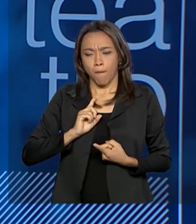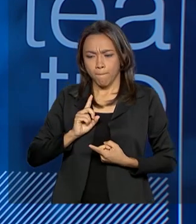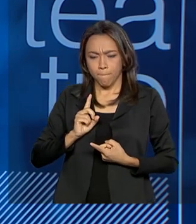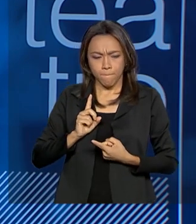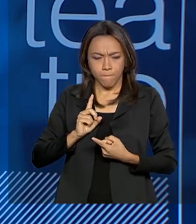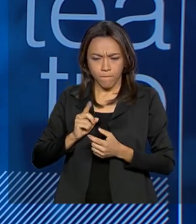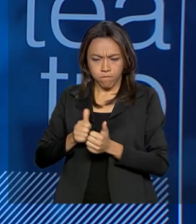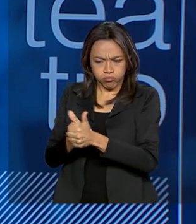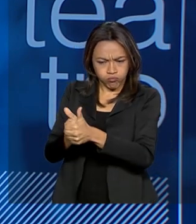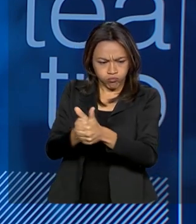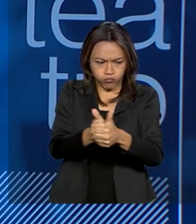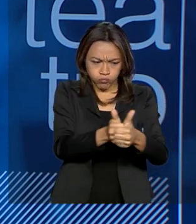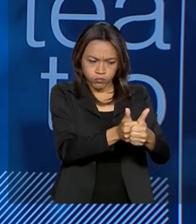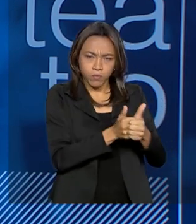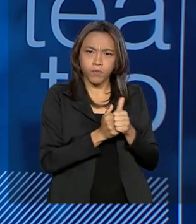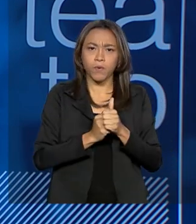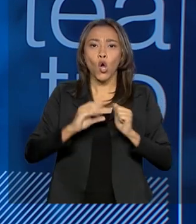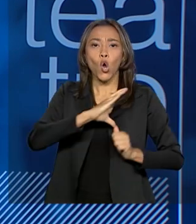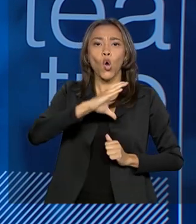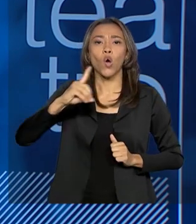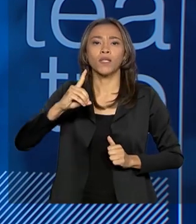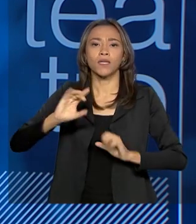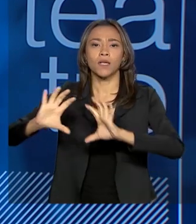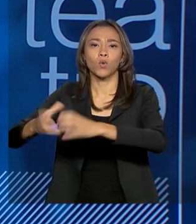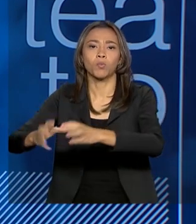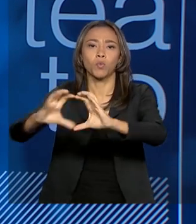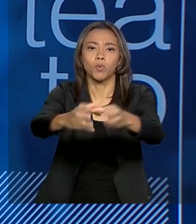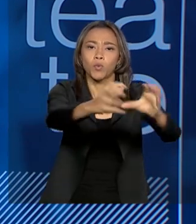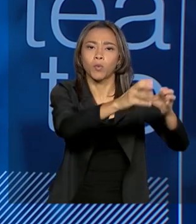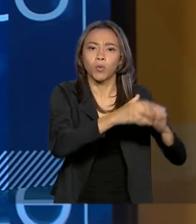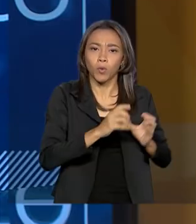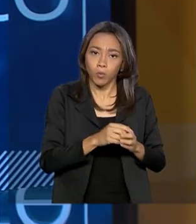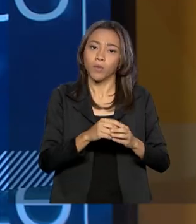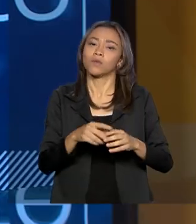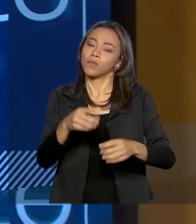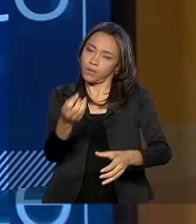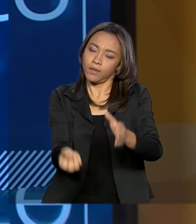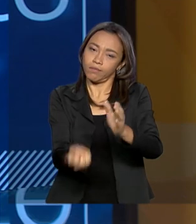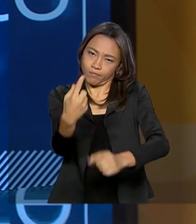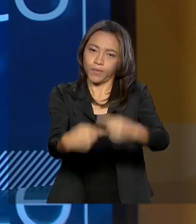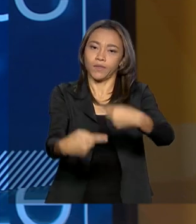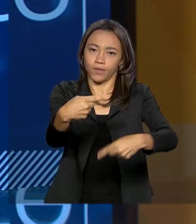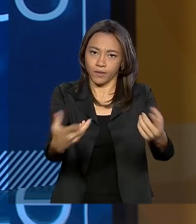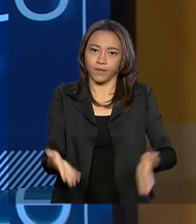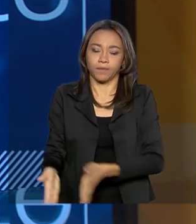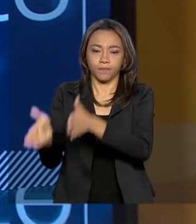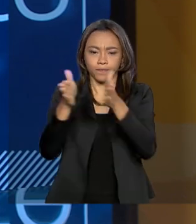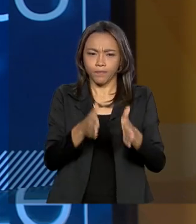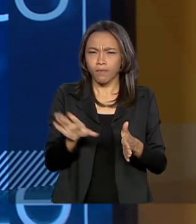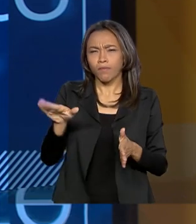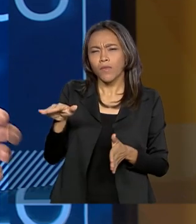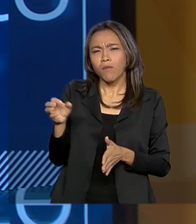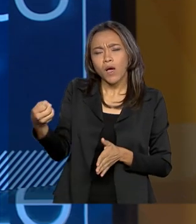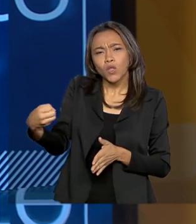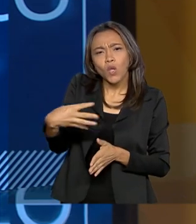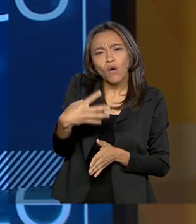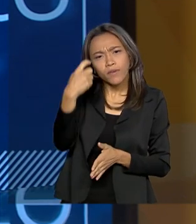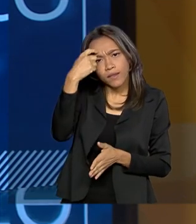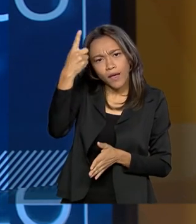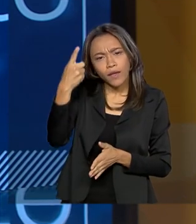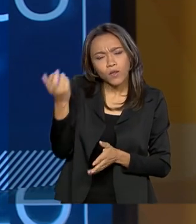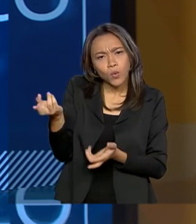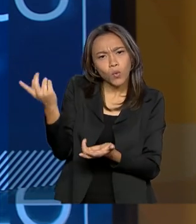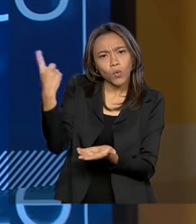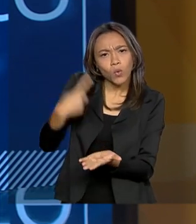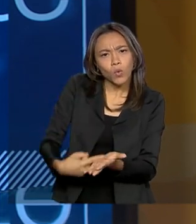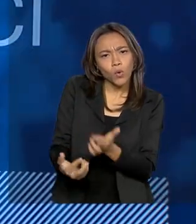coordenação de uma equipe, quanto um trabalho de invenção de políticas. Passa por uma nova ideia do papel do Estado em